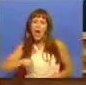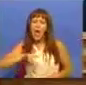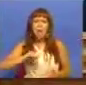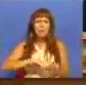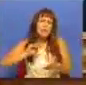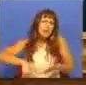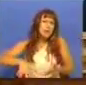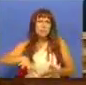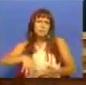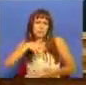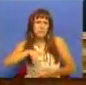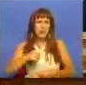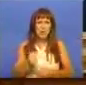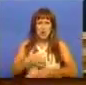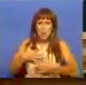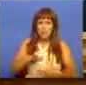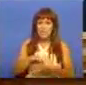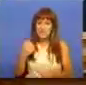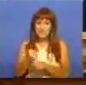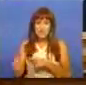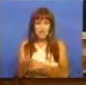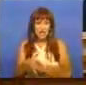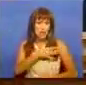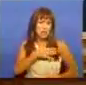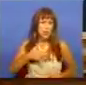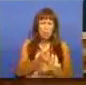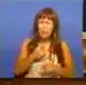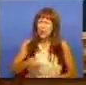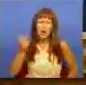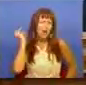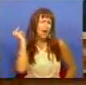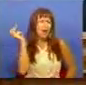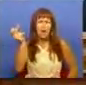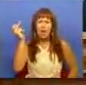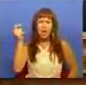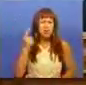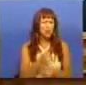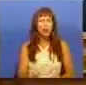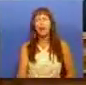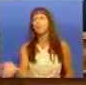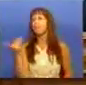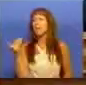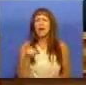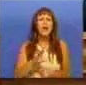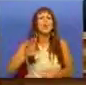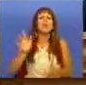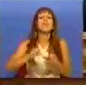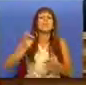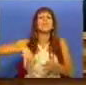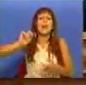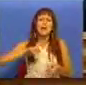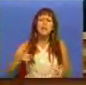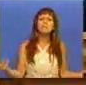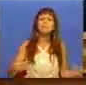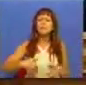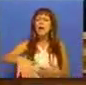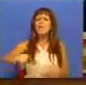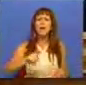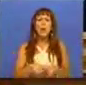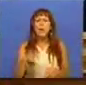contratual, digamos assim, dos profissionais do Serviço Nacional do Sul? Porquê tantos anos? Porquê tanta espera? E quando é que finalmente isso poderá ser